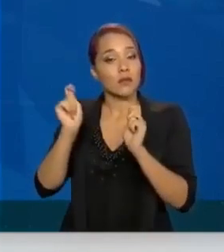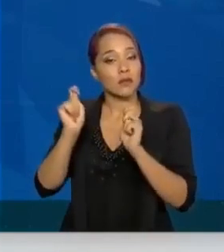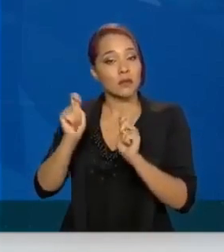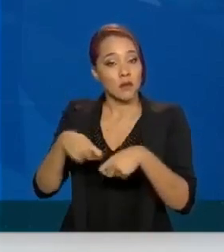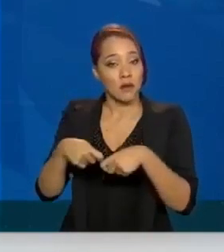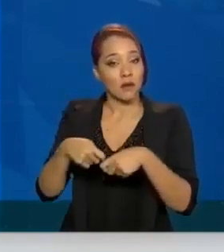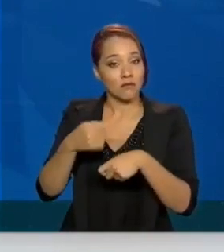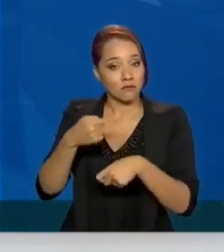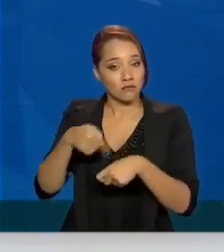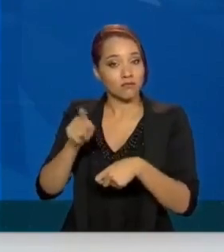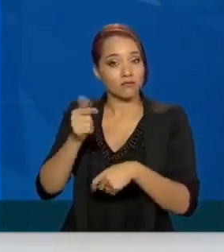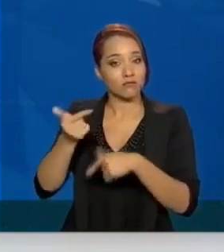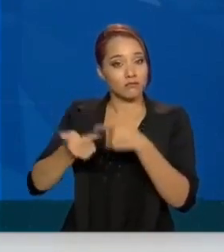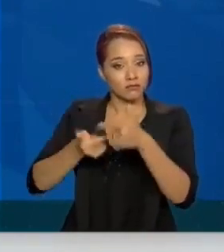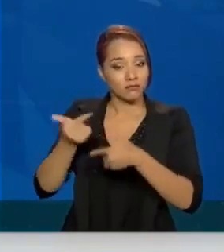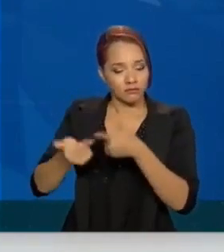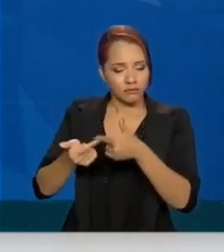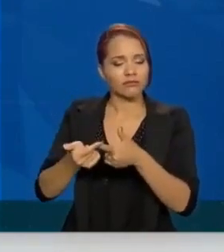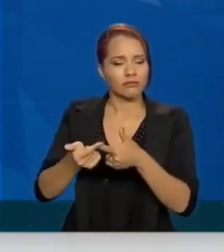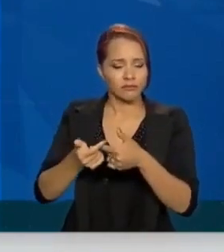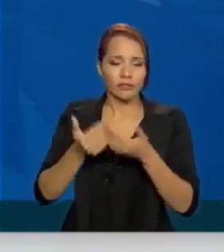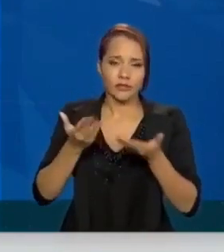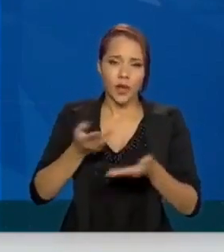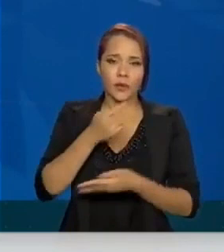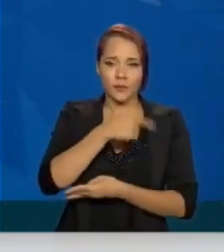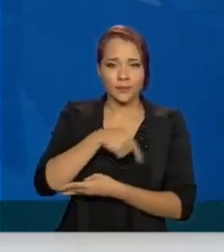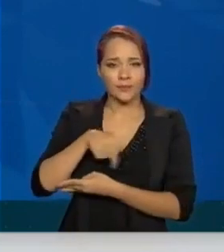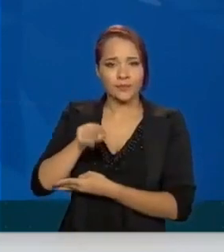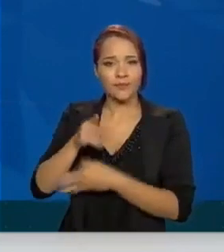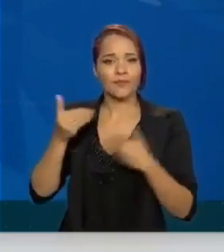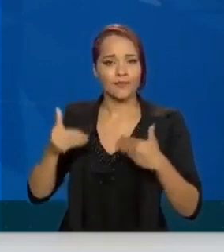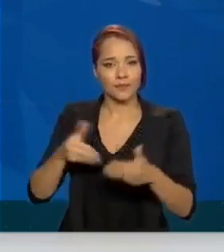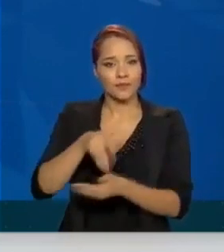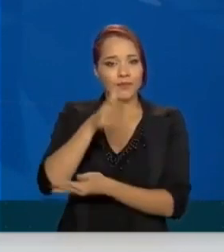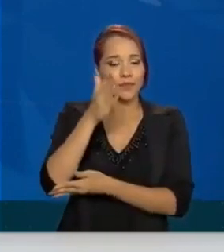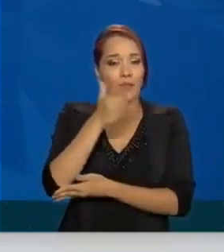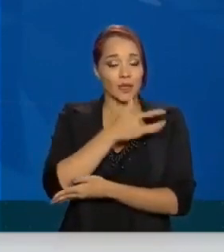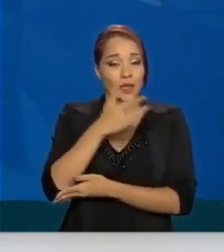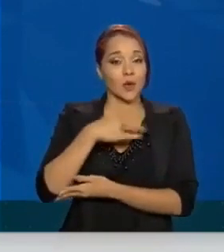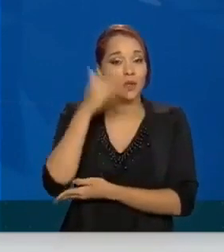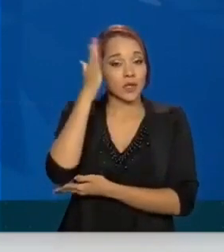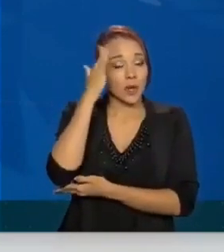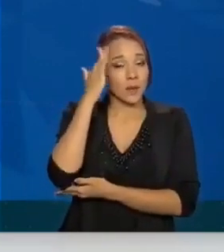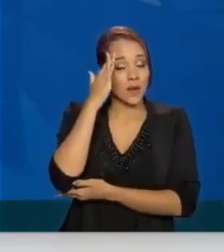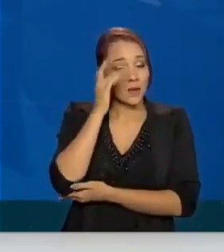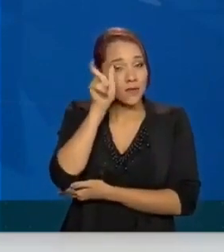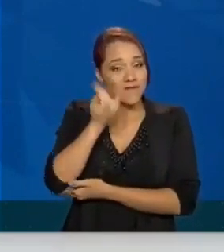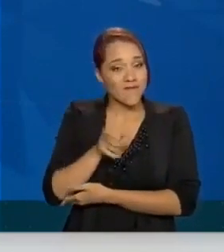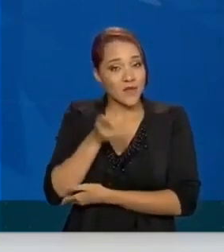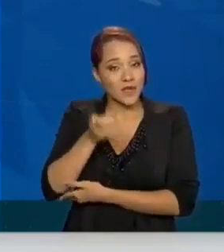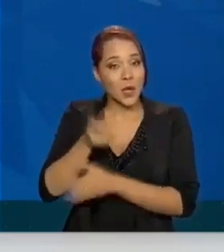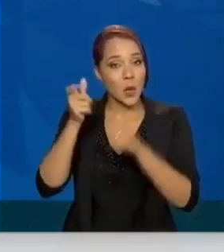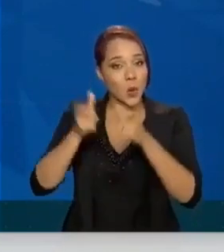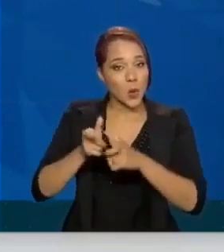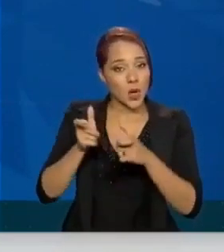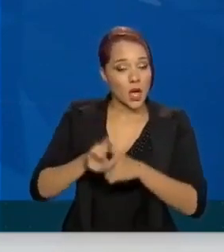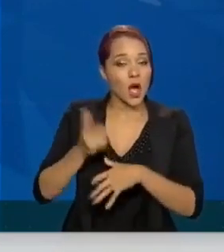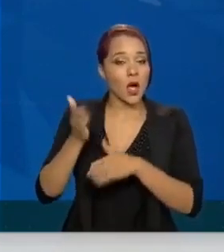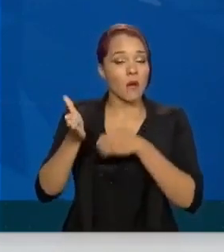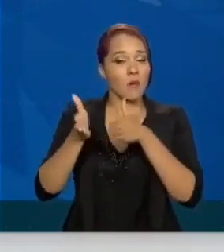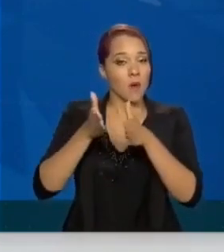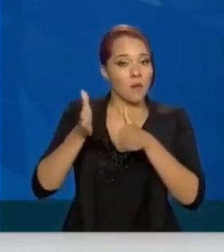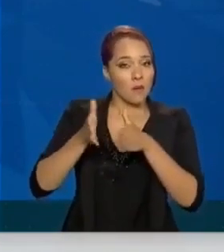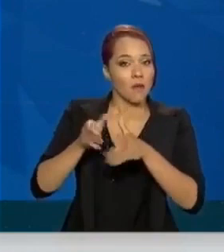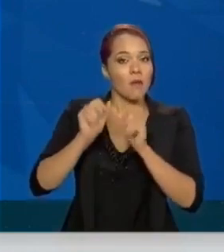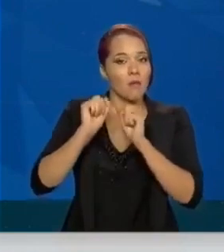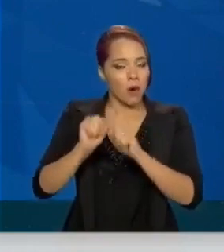fazer, vai o Ministério da Saúde saber que você, em um determinado lugar, em um determinado momento,